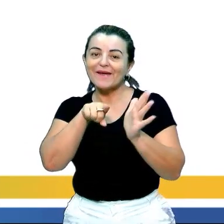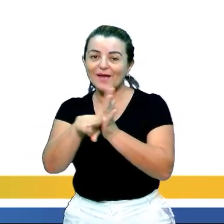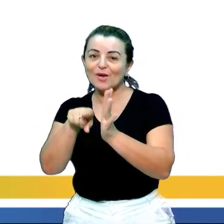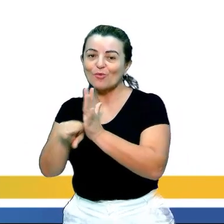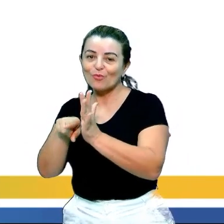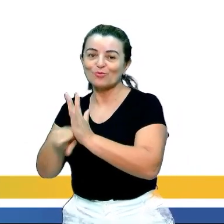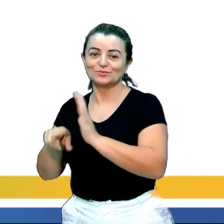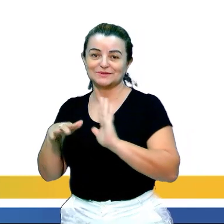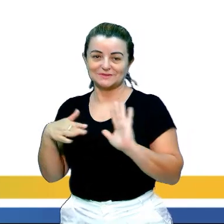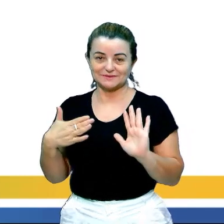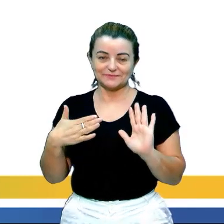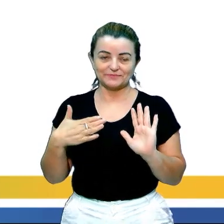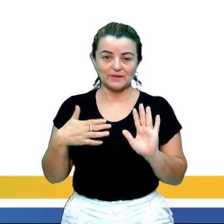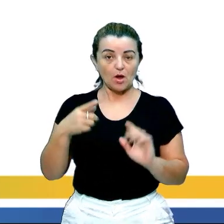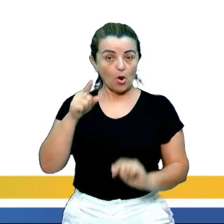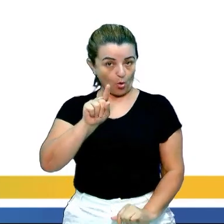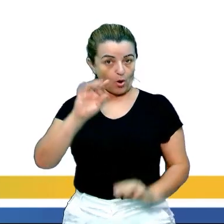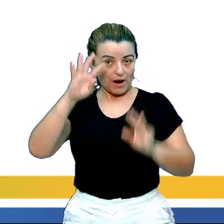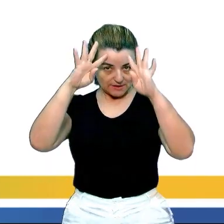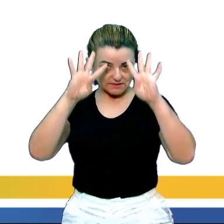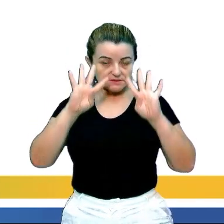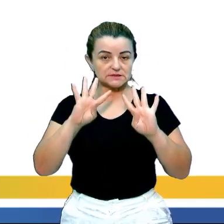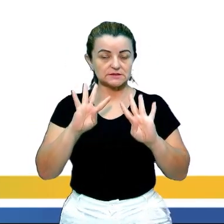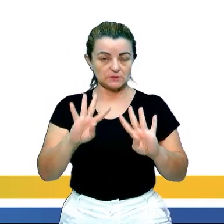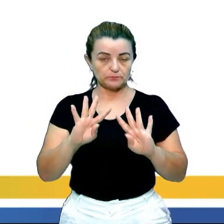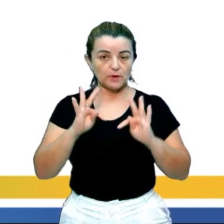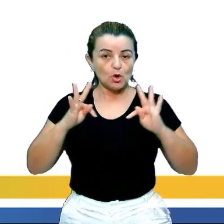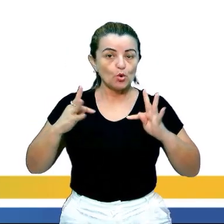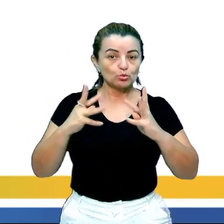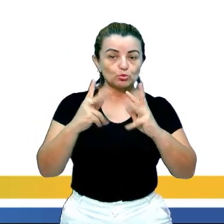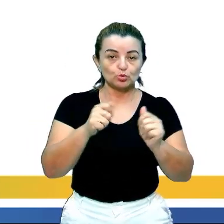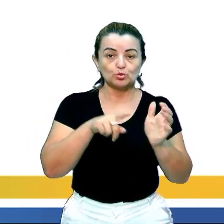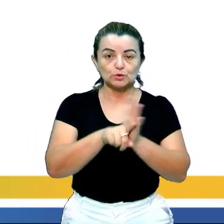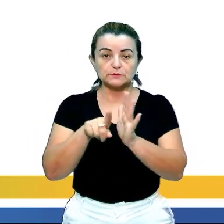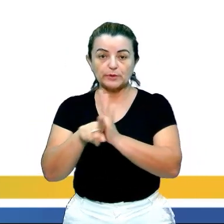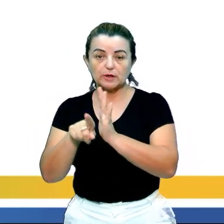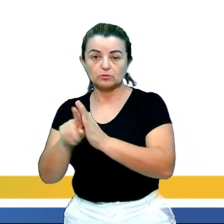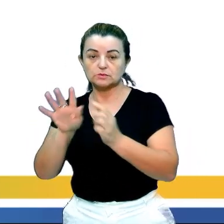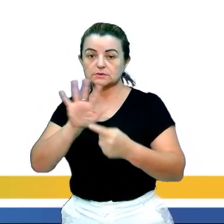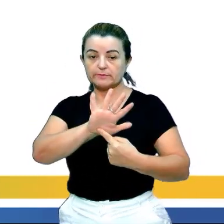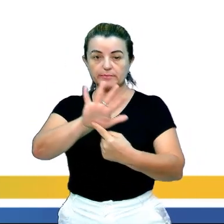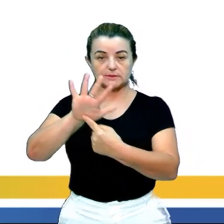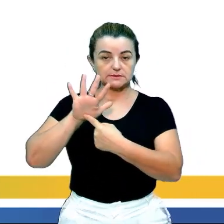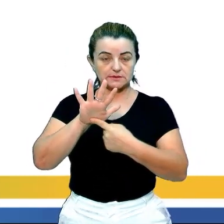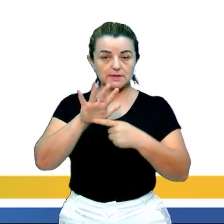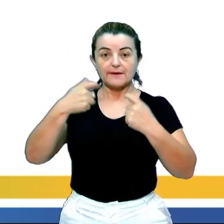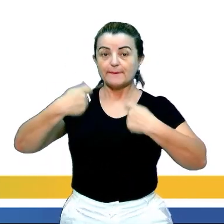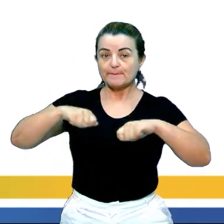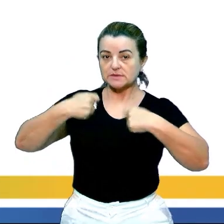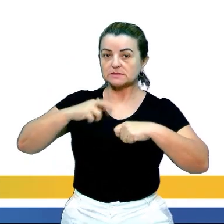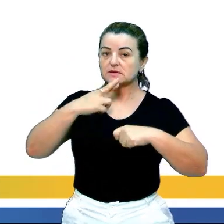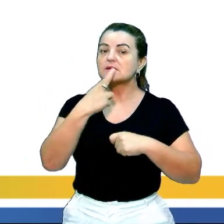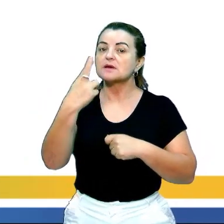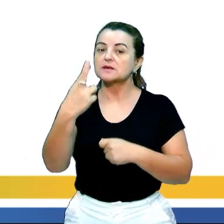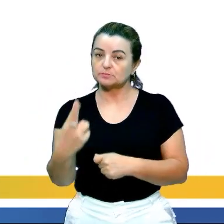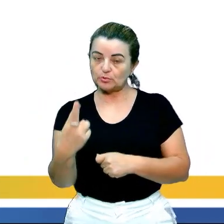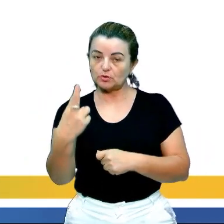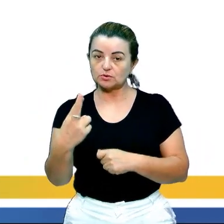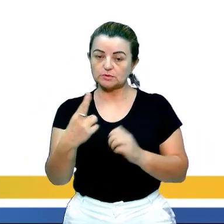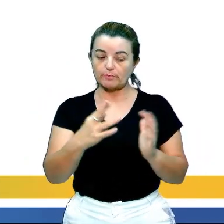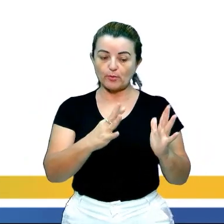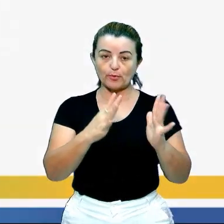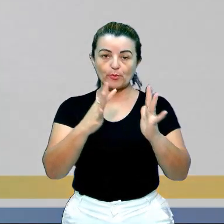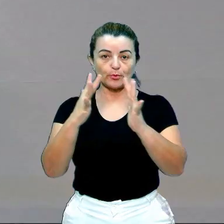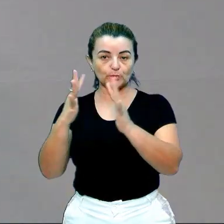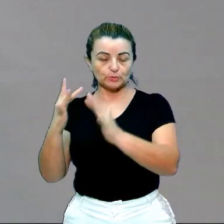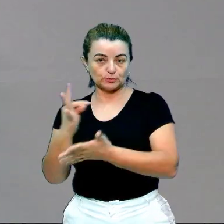tema. Porém, atenção! Todas as questões que foram levantadas precisam ser respondidas ao longo do